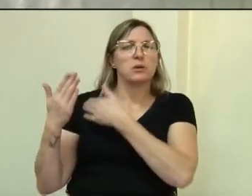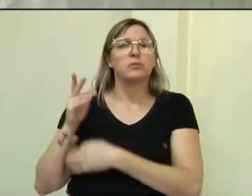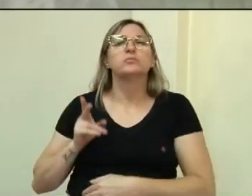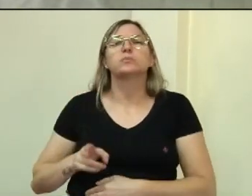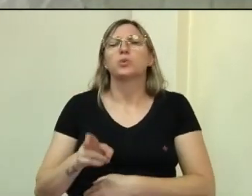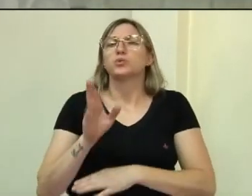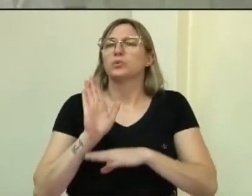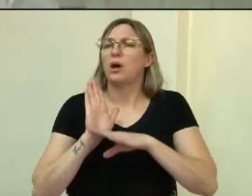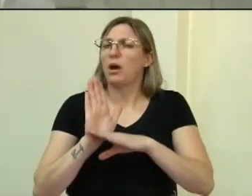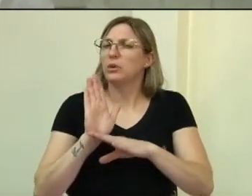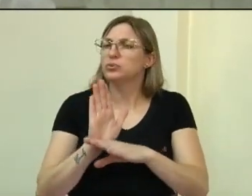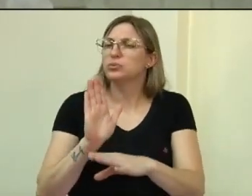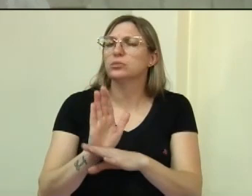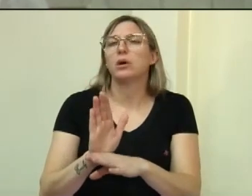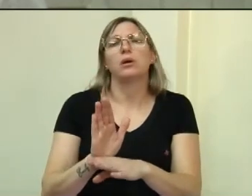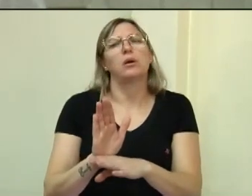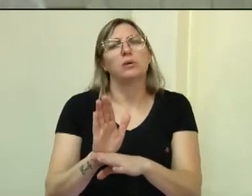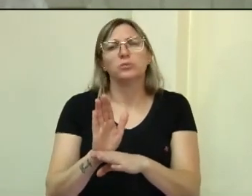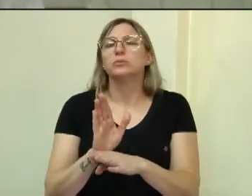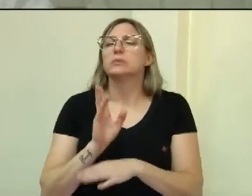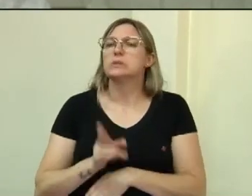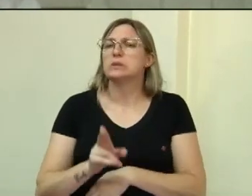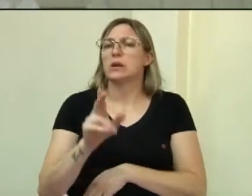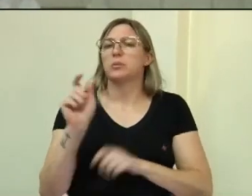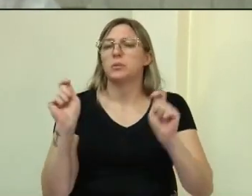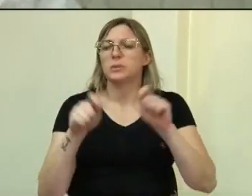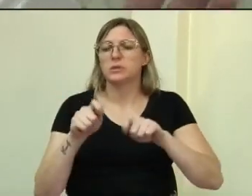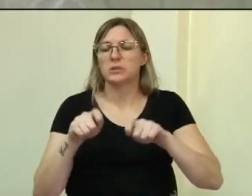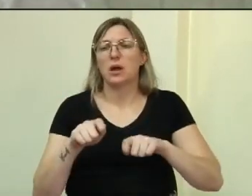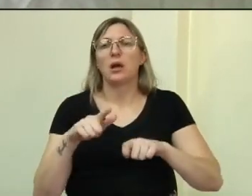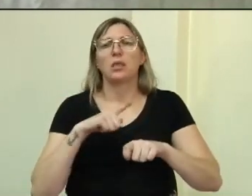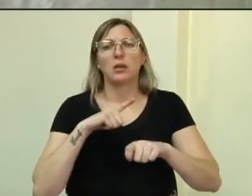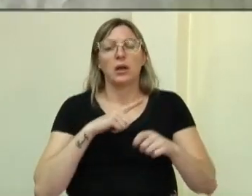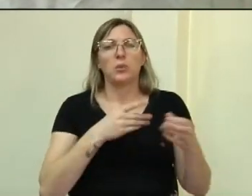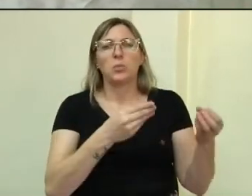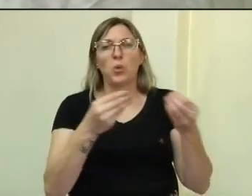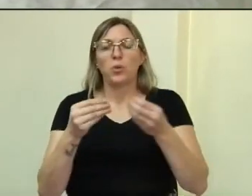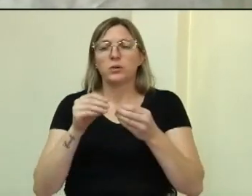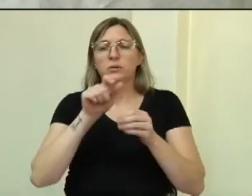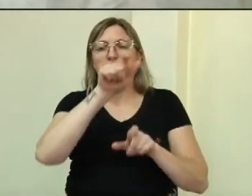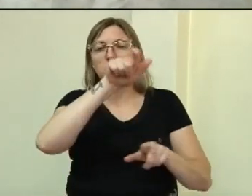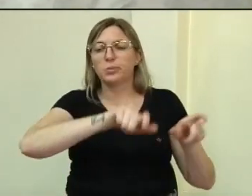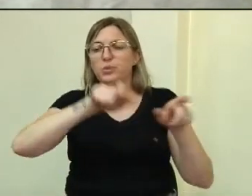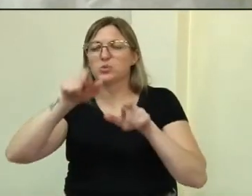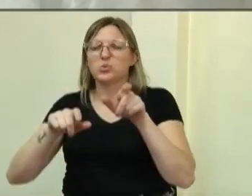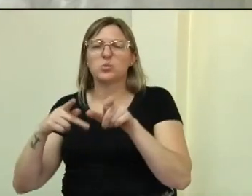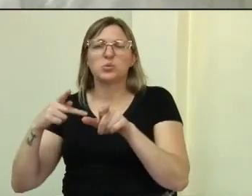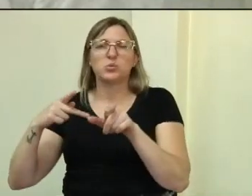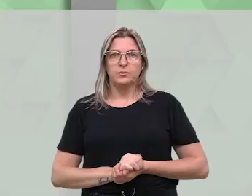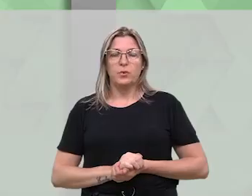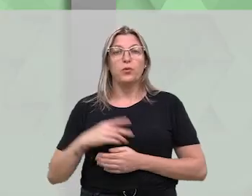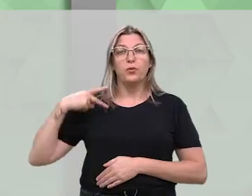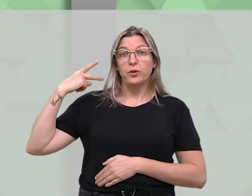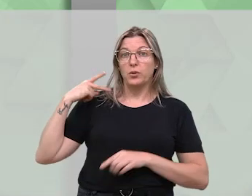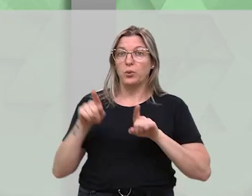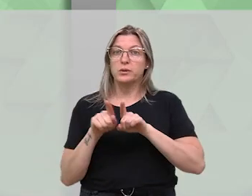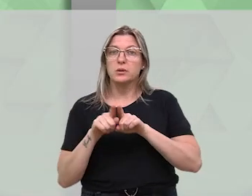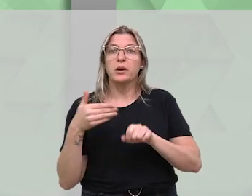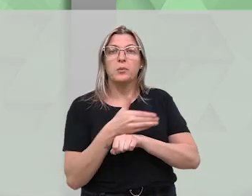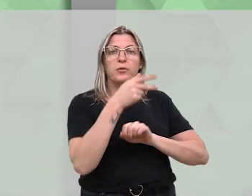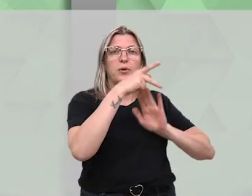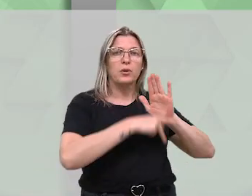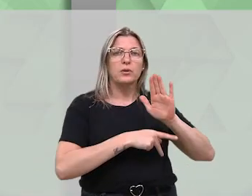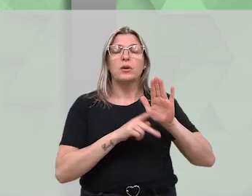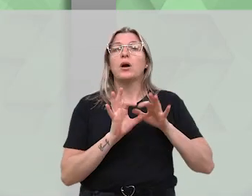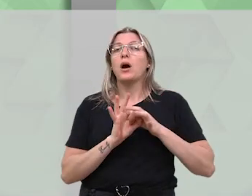muitas vezes tem muito político da esfera estadual e federal que só faz discurso e ajuda pouco. Os vereadores